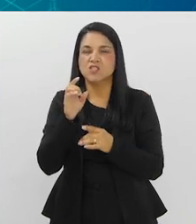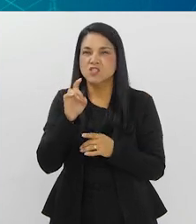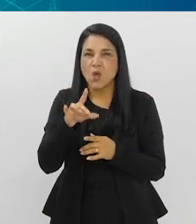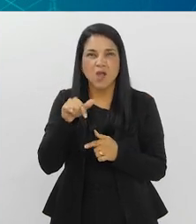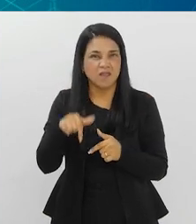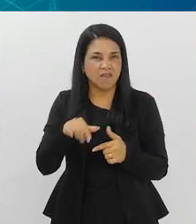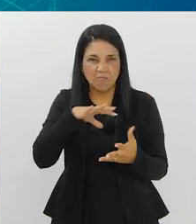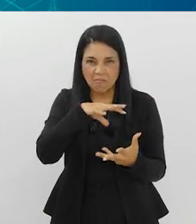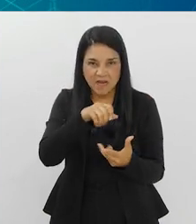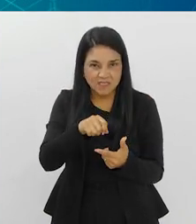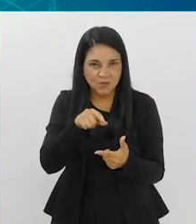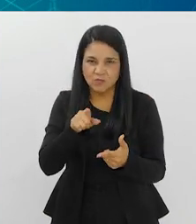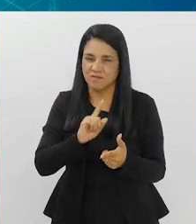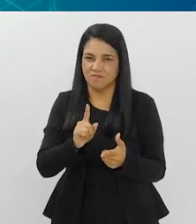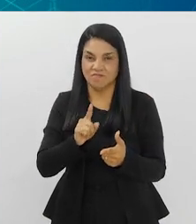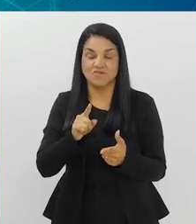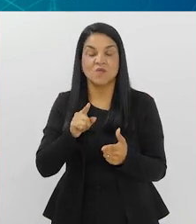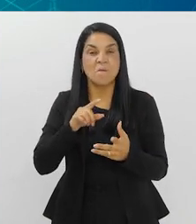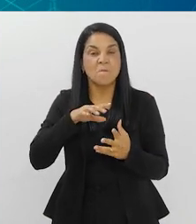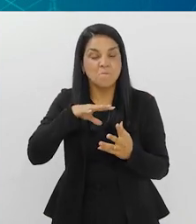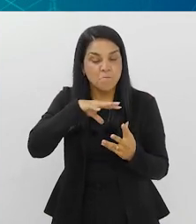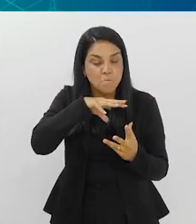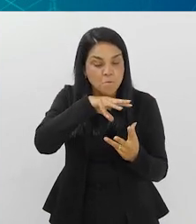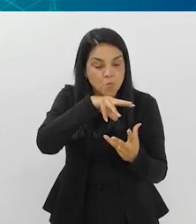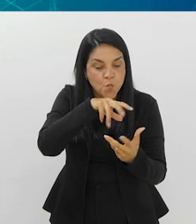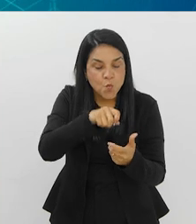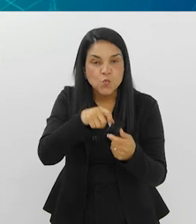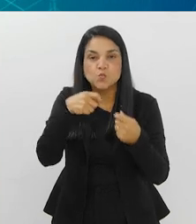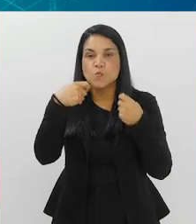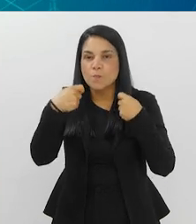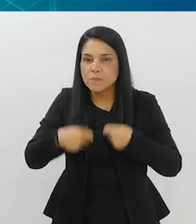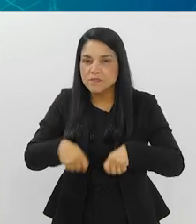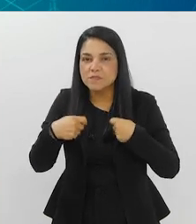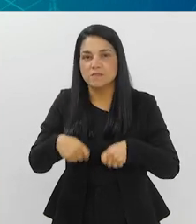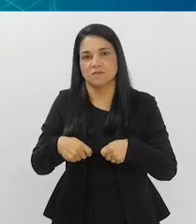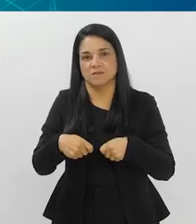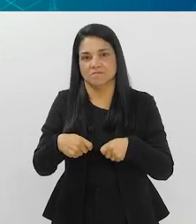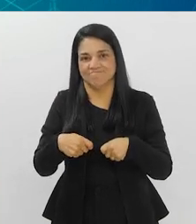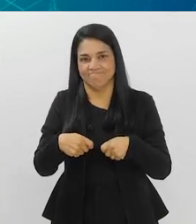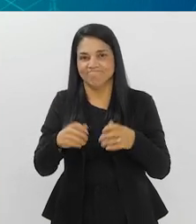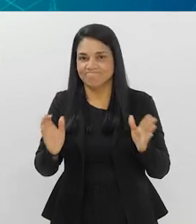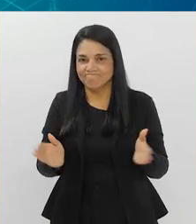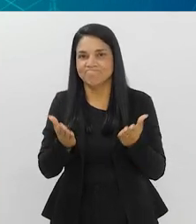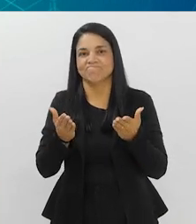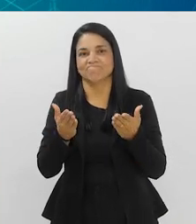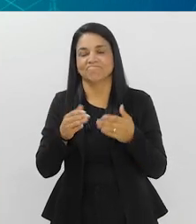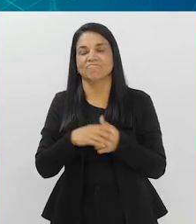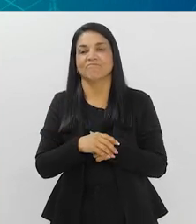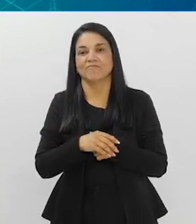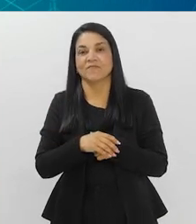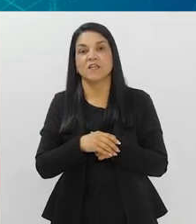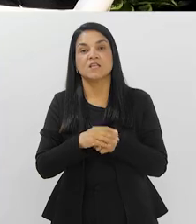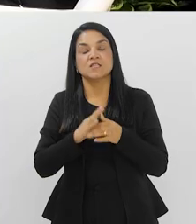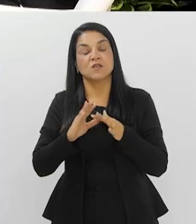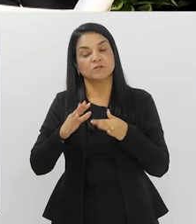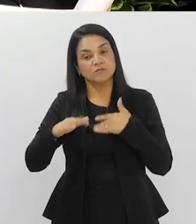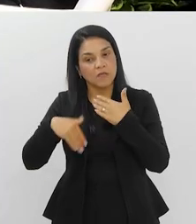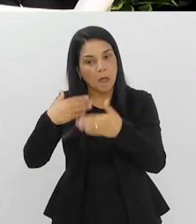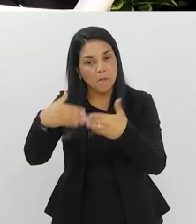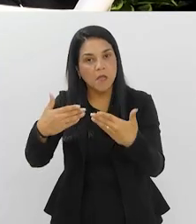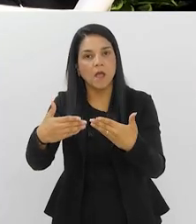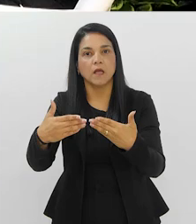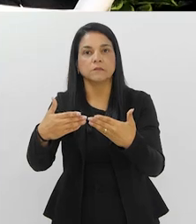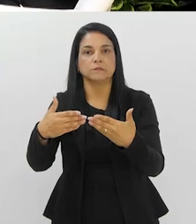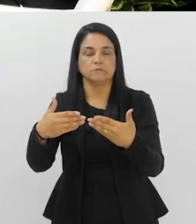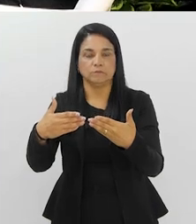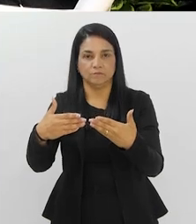fazer, não é só aqui no Brasil, mas na maioria do planeta, eu diria. Nós já estamos caminhando para um